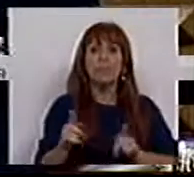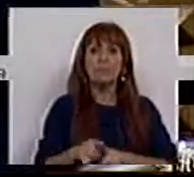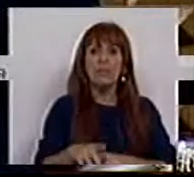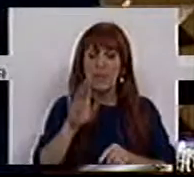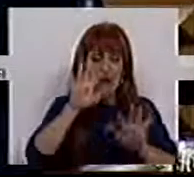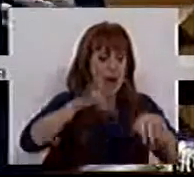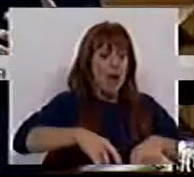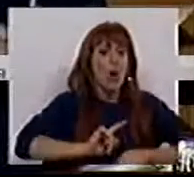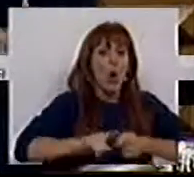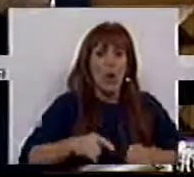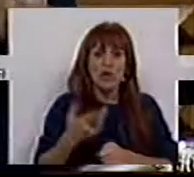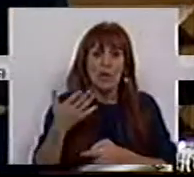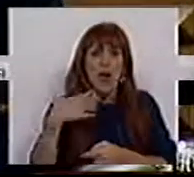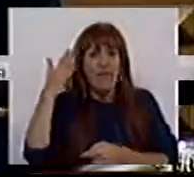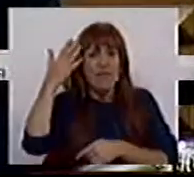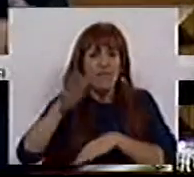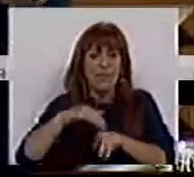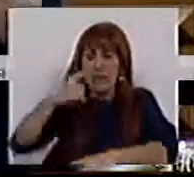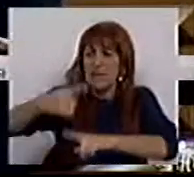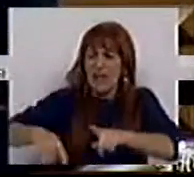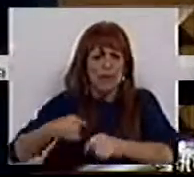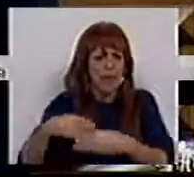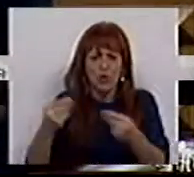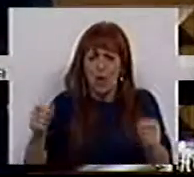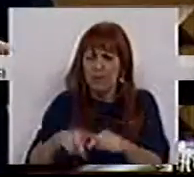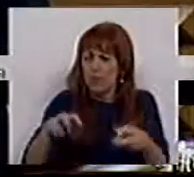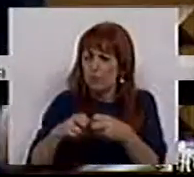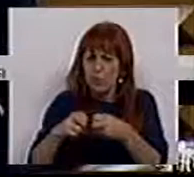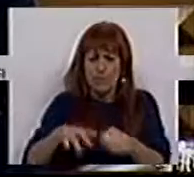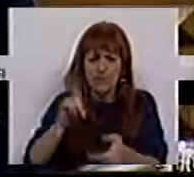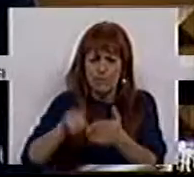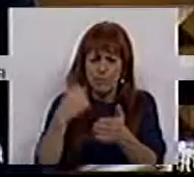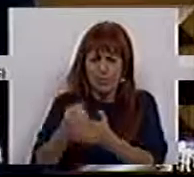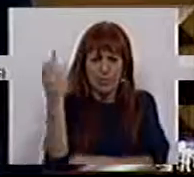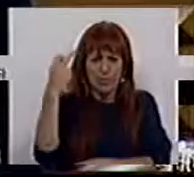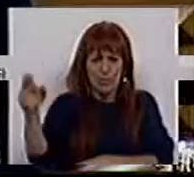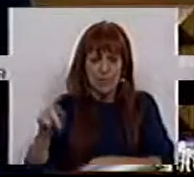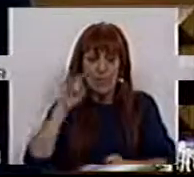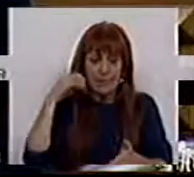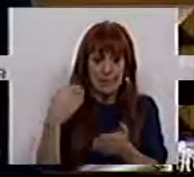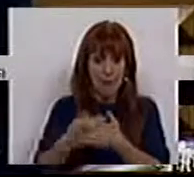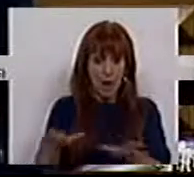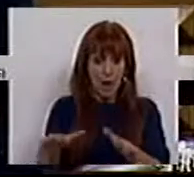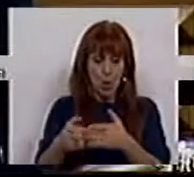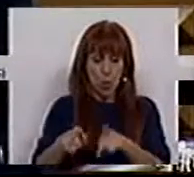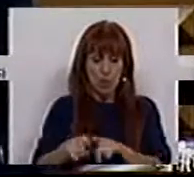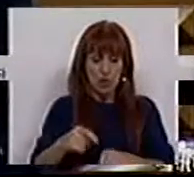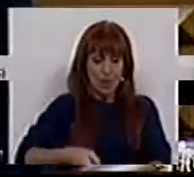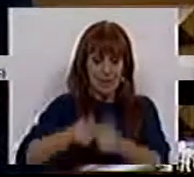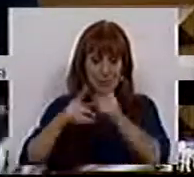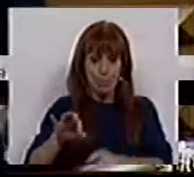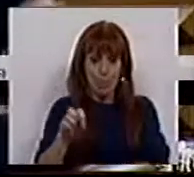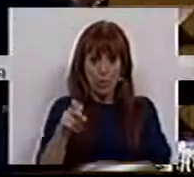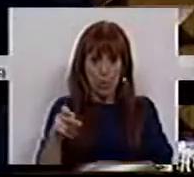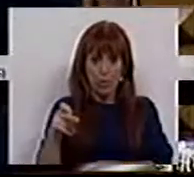que se acaba aquilo que se prevê fazer pela metade e que se resolvam estes problemas de uma vez por todas, garantindo à comunidade pescatória da